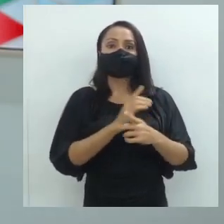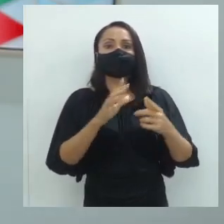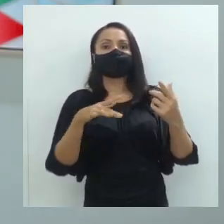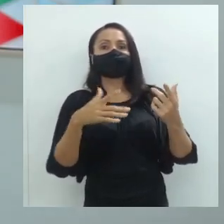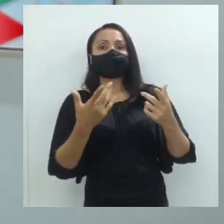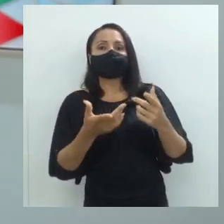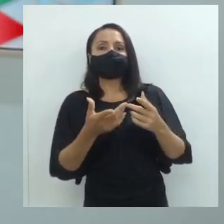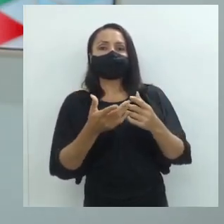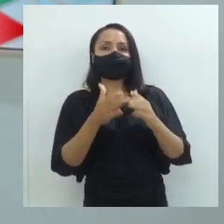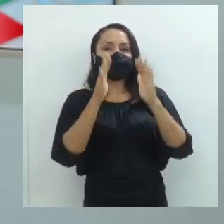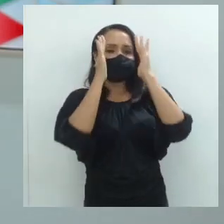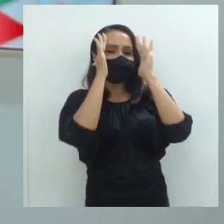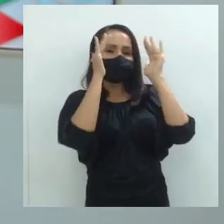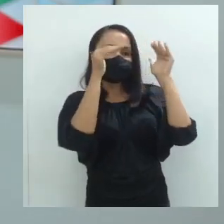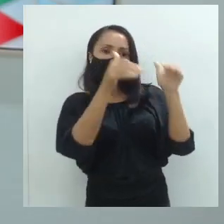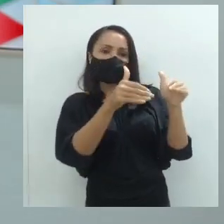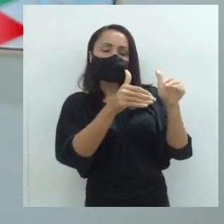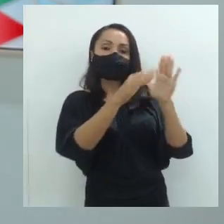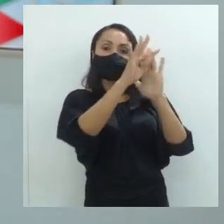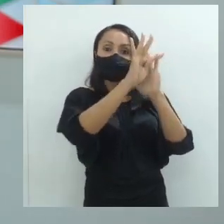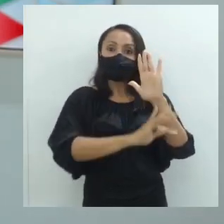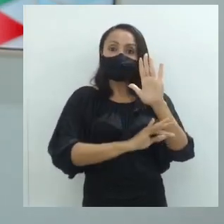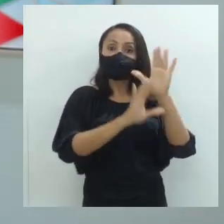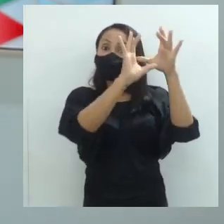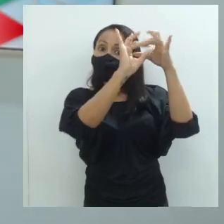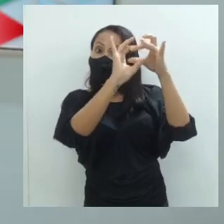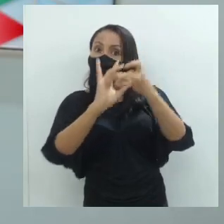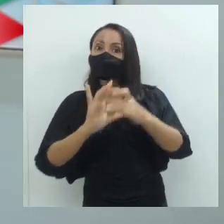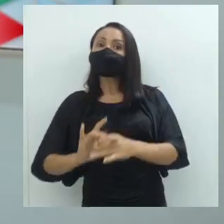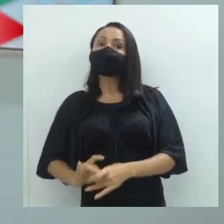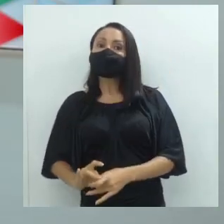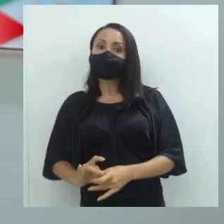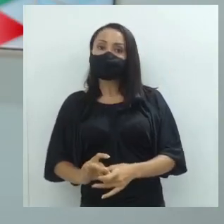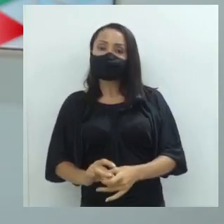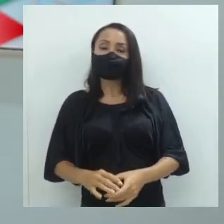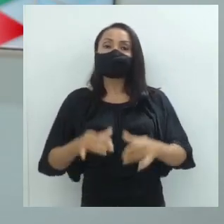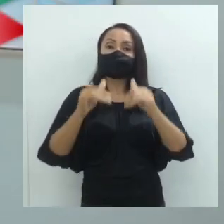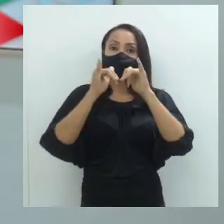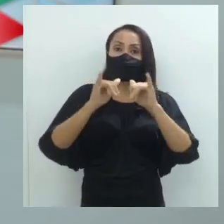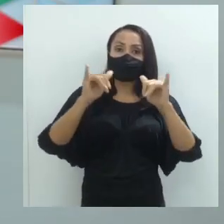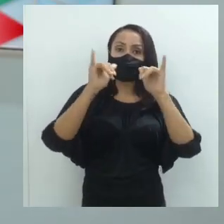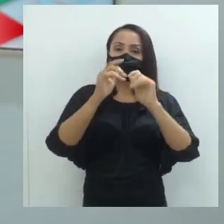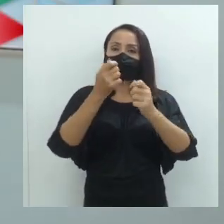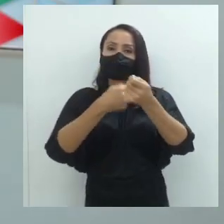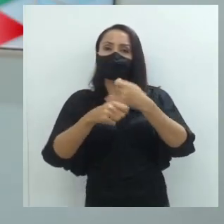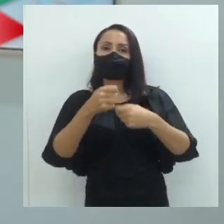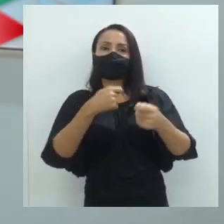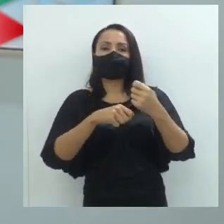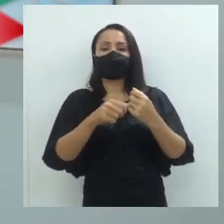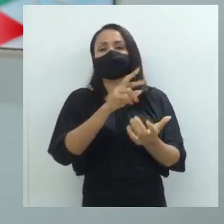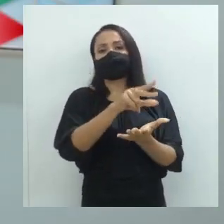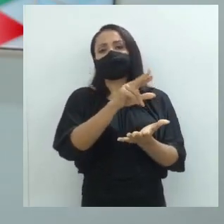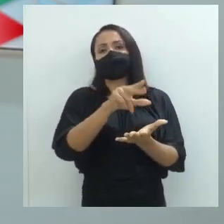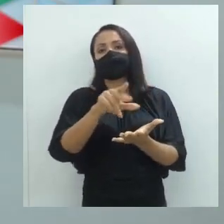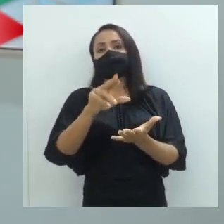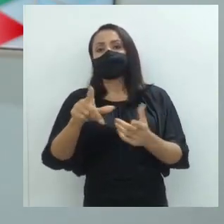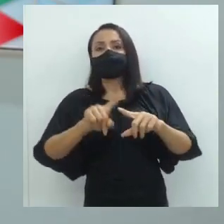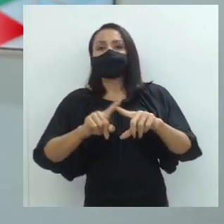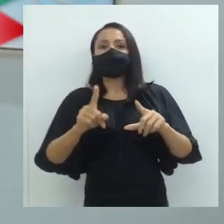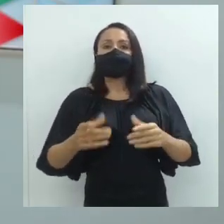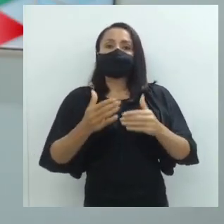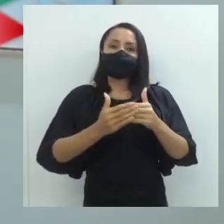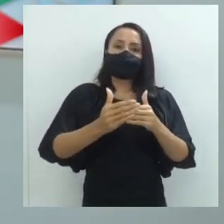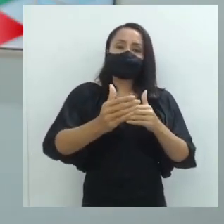intencionalidade do texto, o contexto, a propaganda comercial, etc. Mas antes de